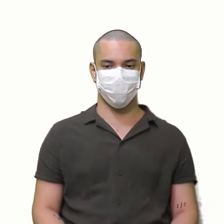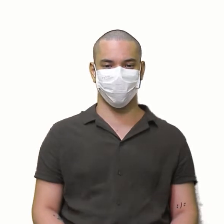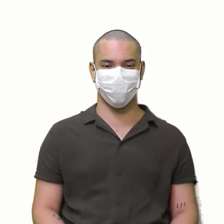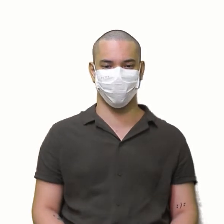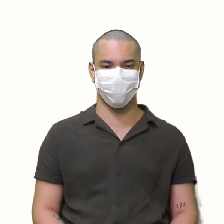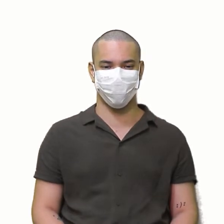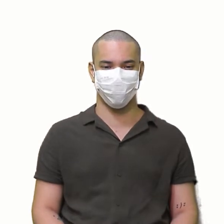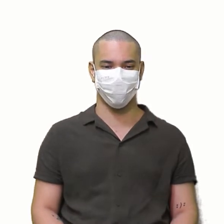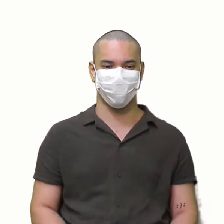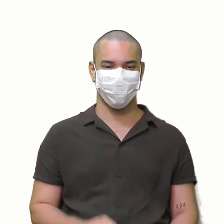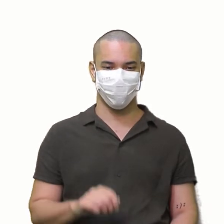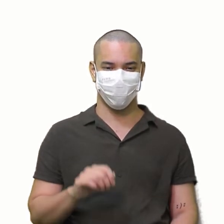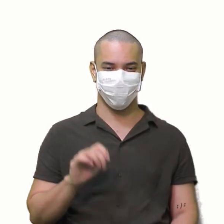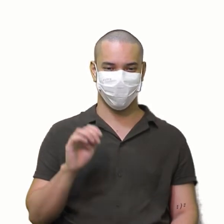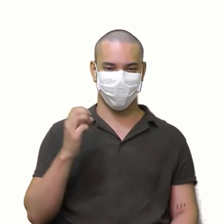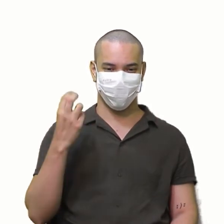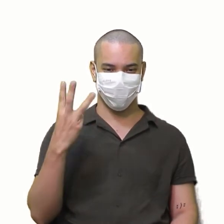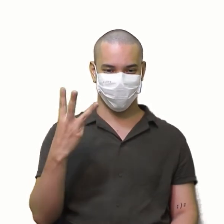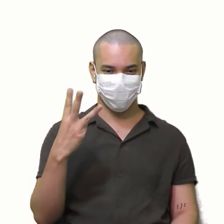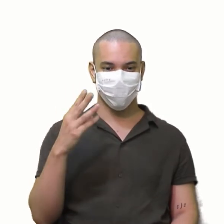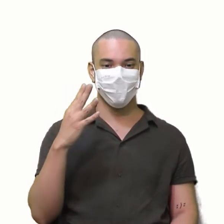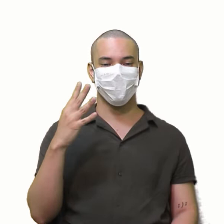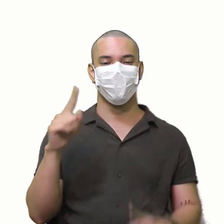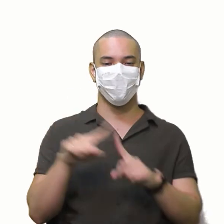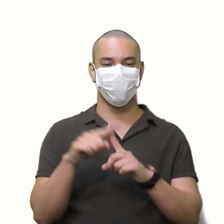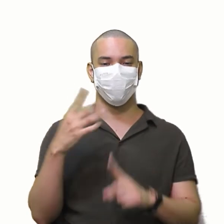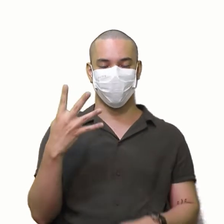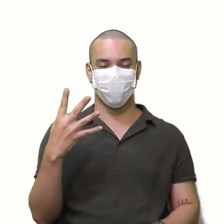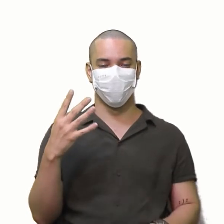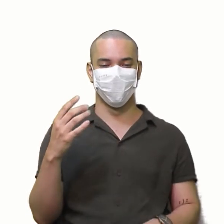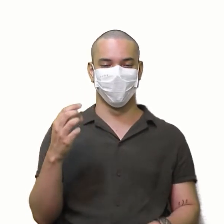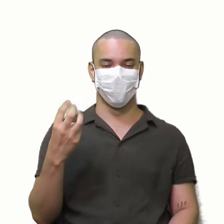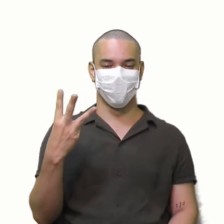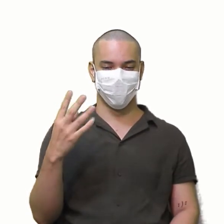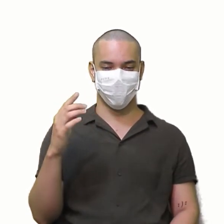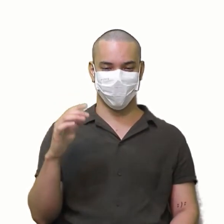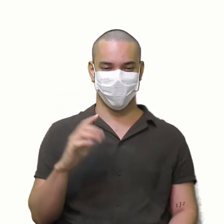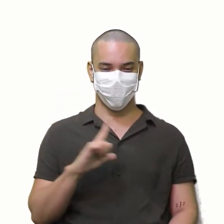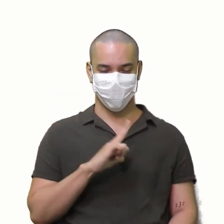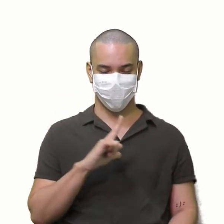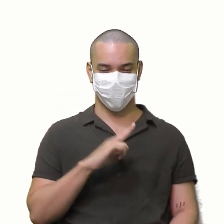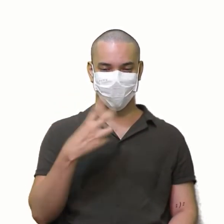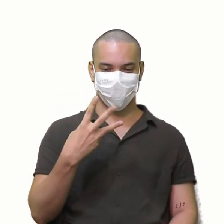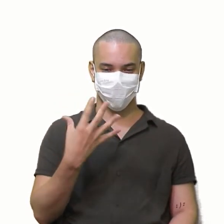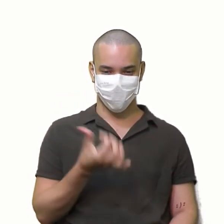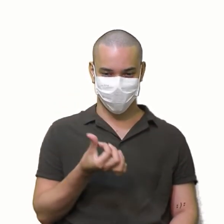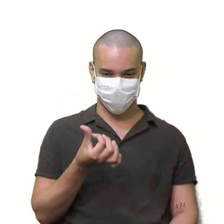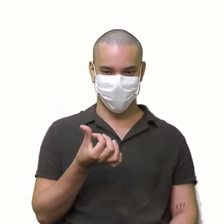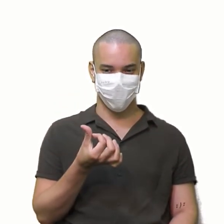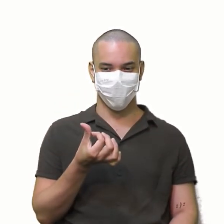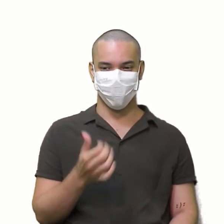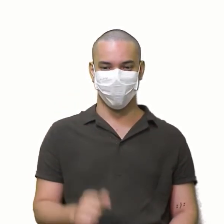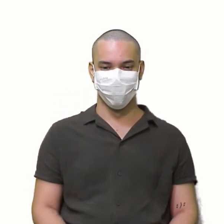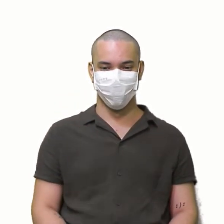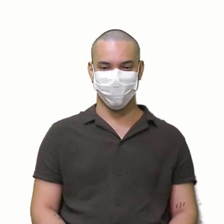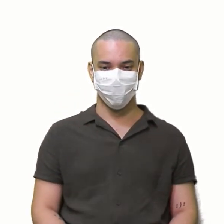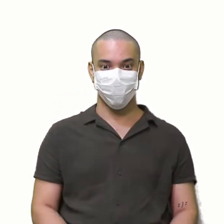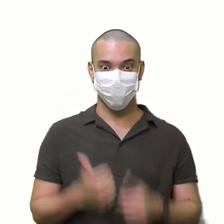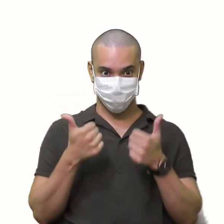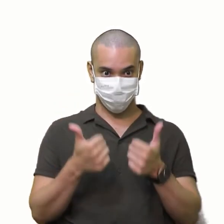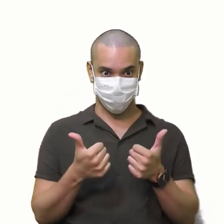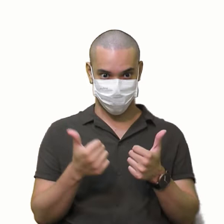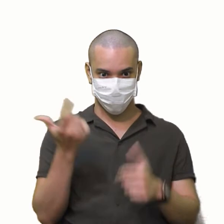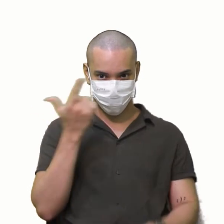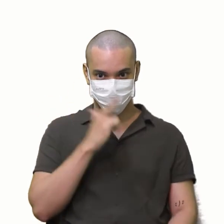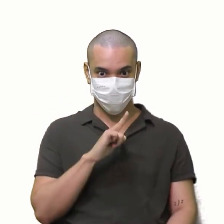3 vezes 4 12 3 vezes 12 36 Muito bem 36 Fechou